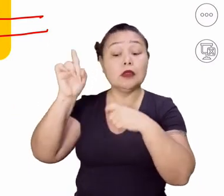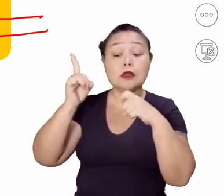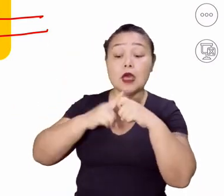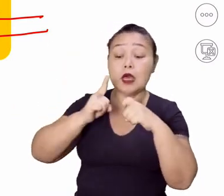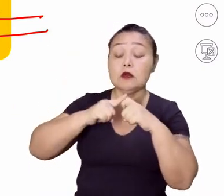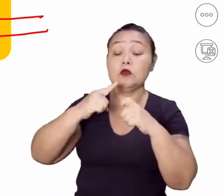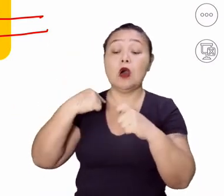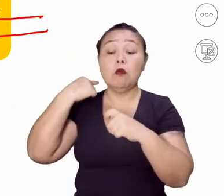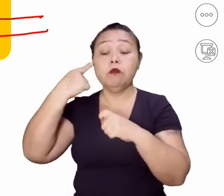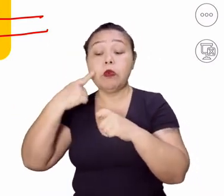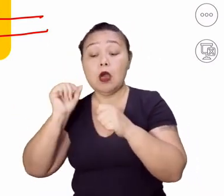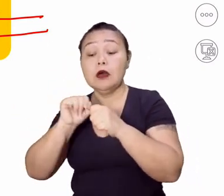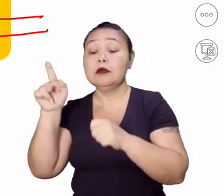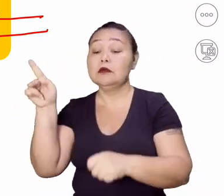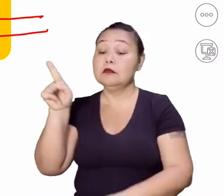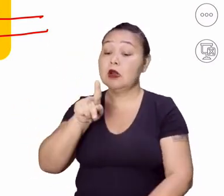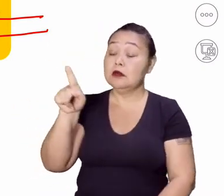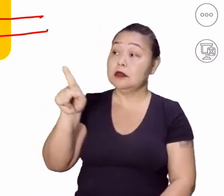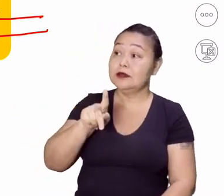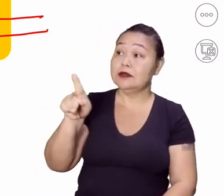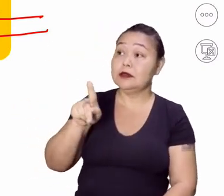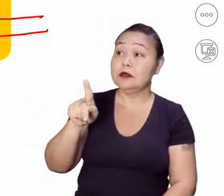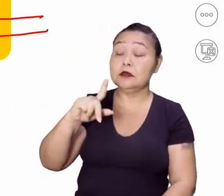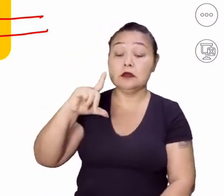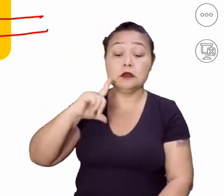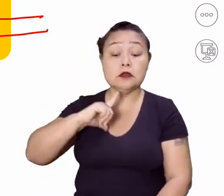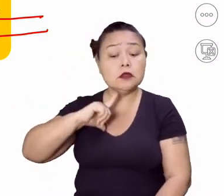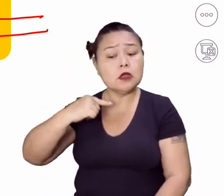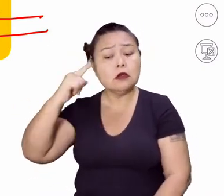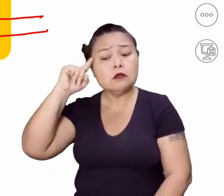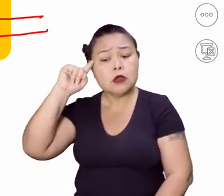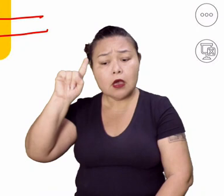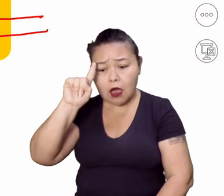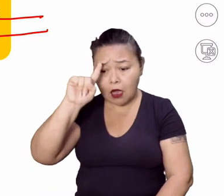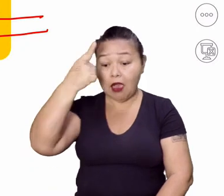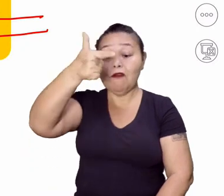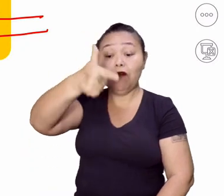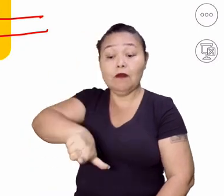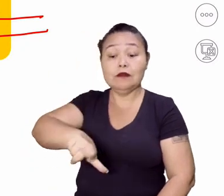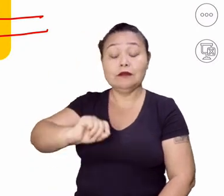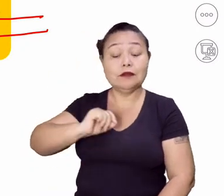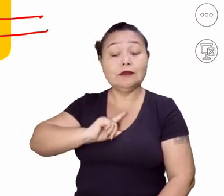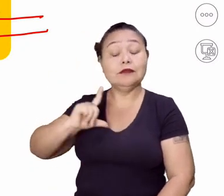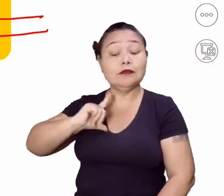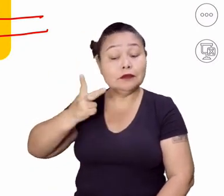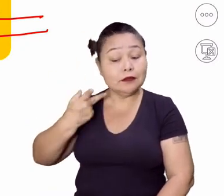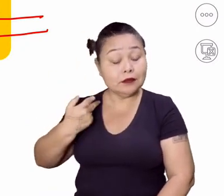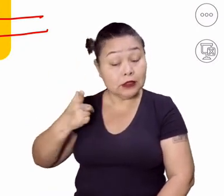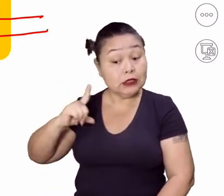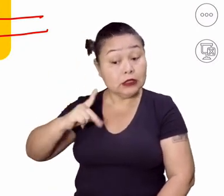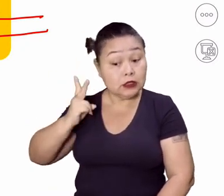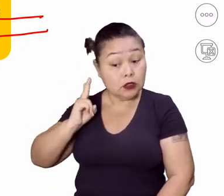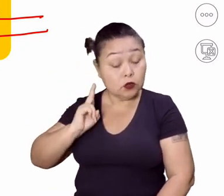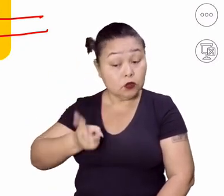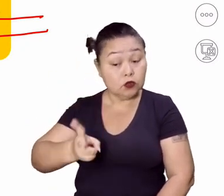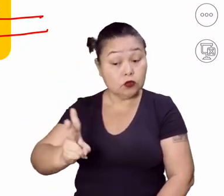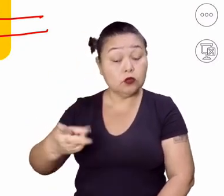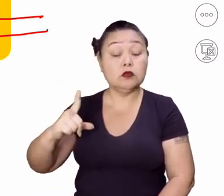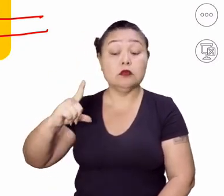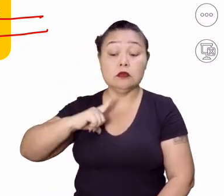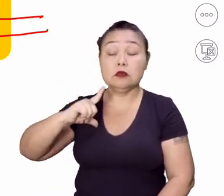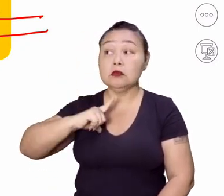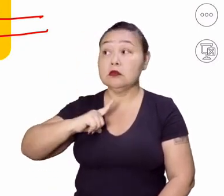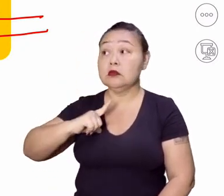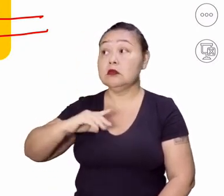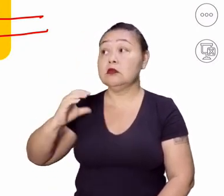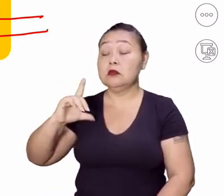Médicos, advogados, professores. Nós teremos que nos reinventar se a gente quiser continuar existindo. Porque vem